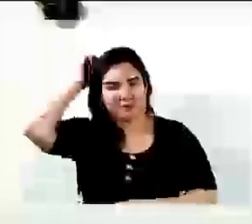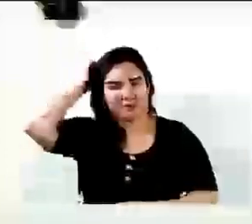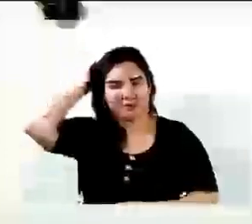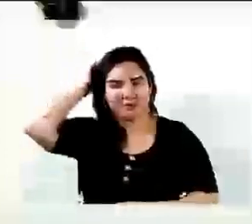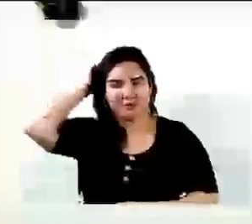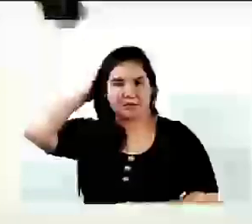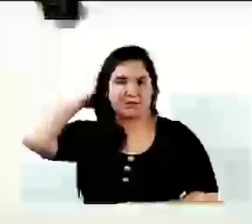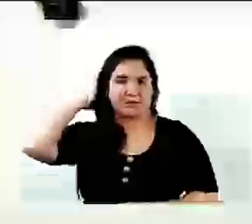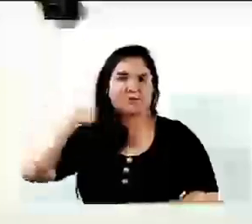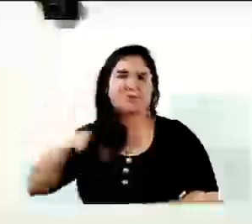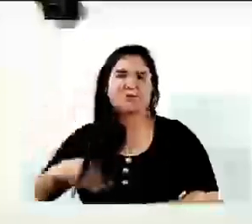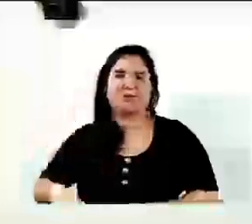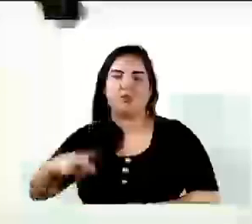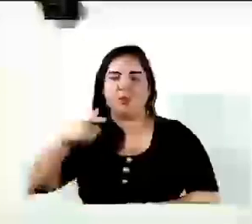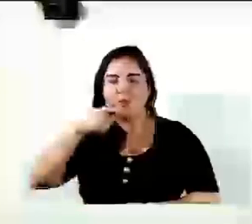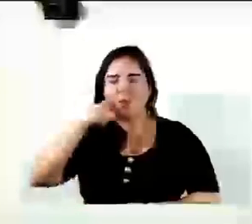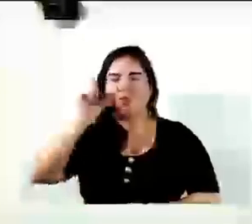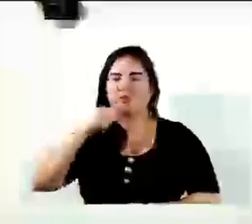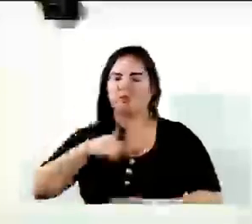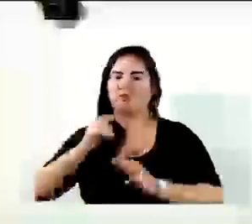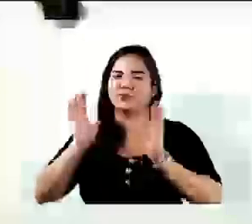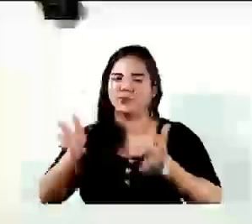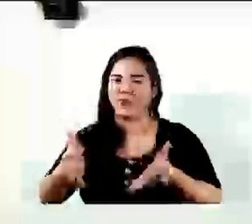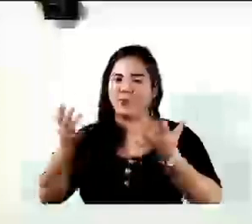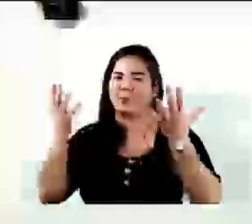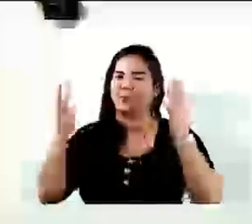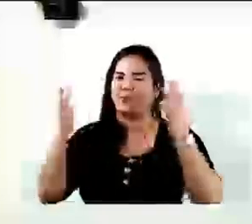parabenizei por já terem